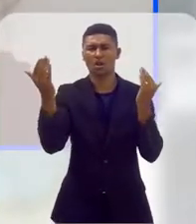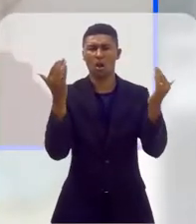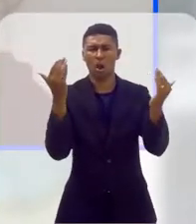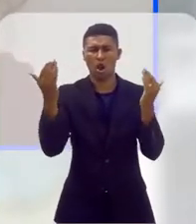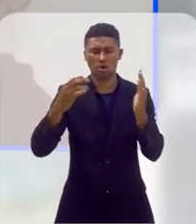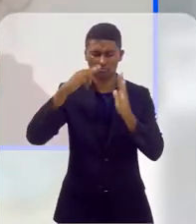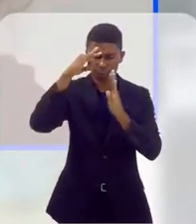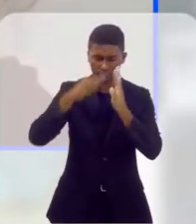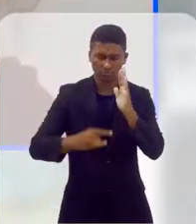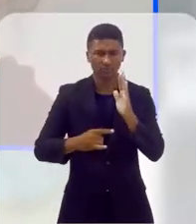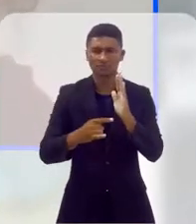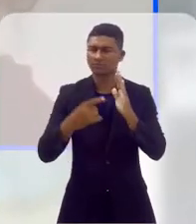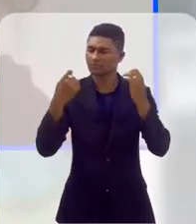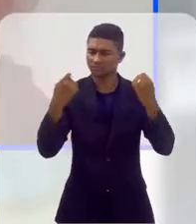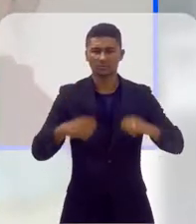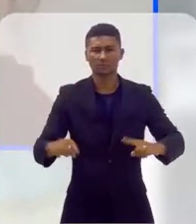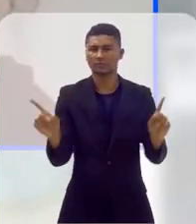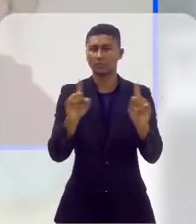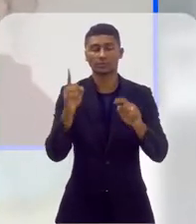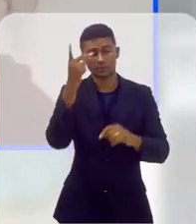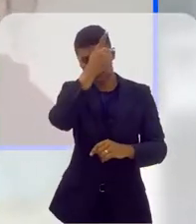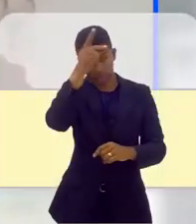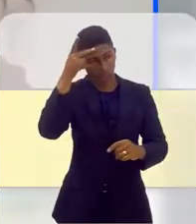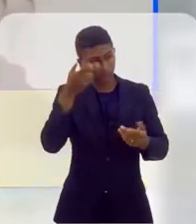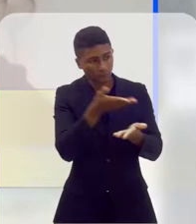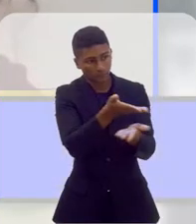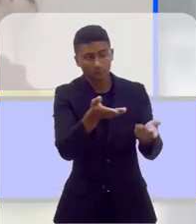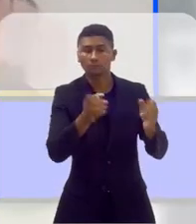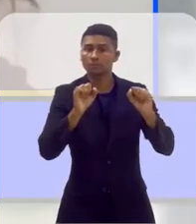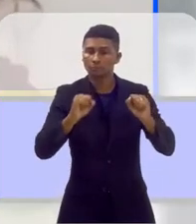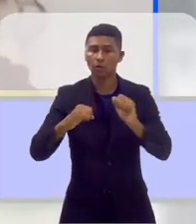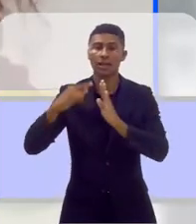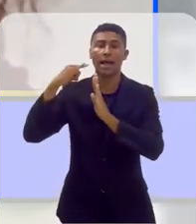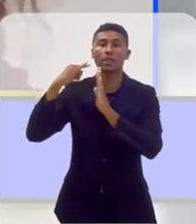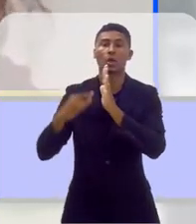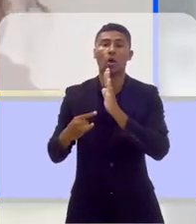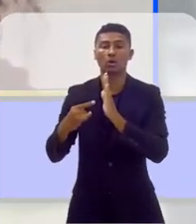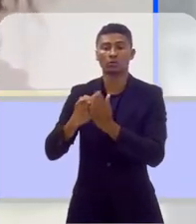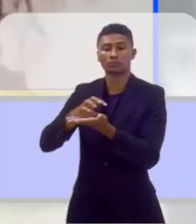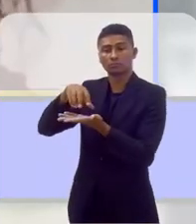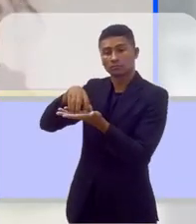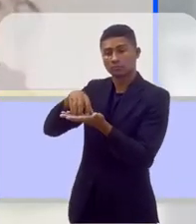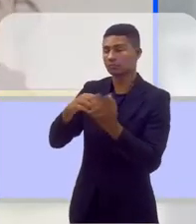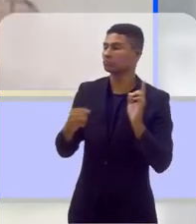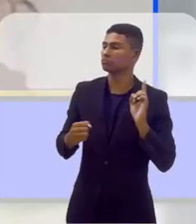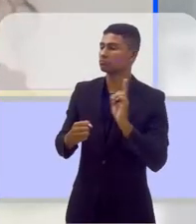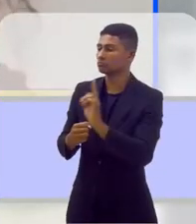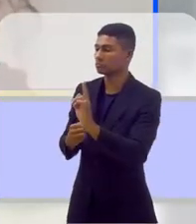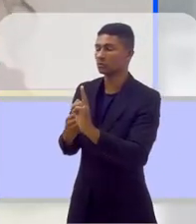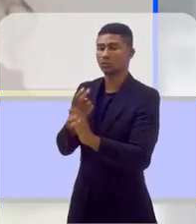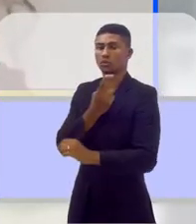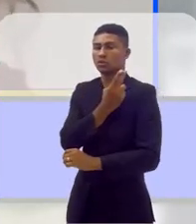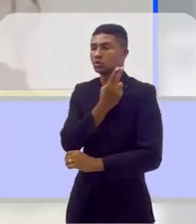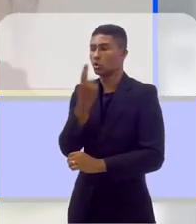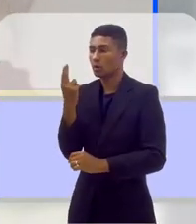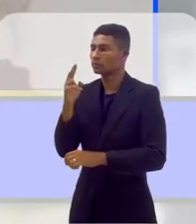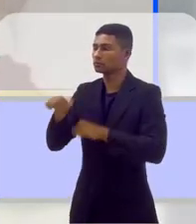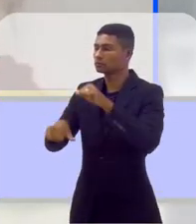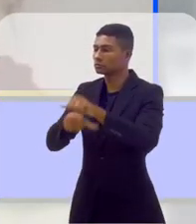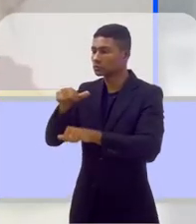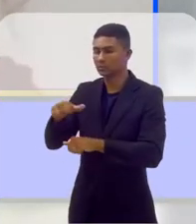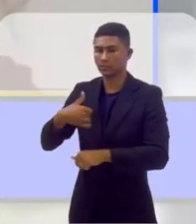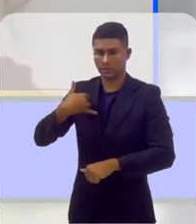psiquiátricos, que as pessoas podem ir diretamente nos cartórios retificar o seu nome dentro dos parâmetros legais, maioridade e tudo mais.